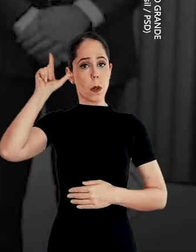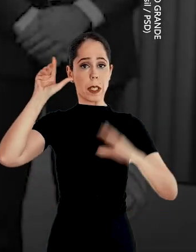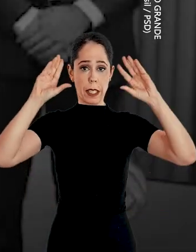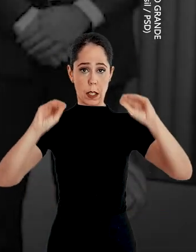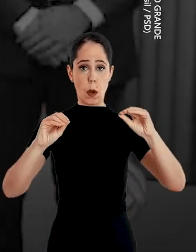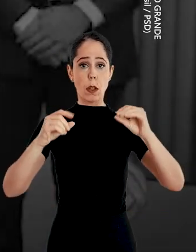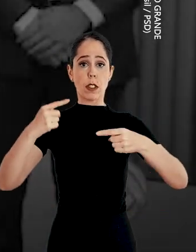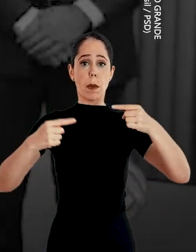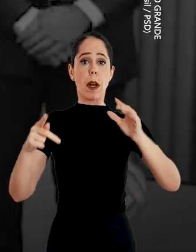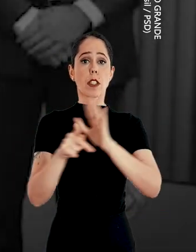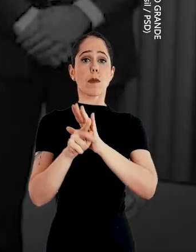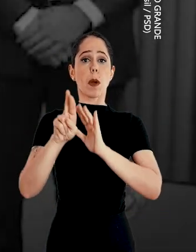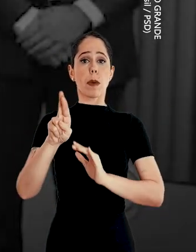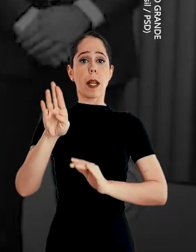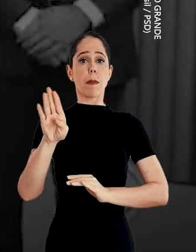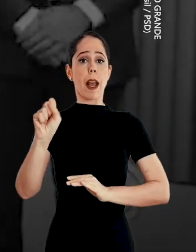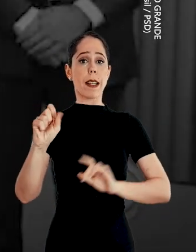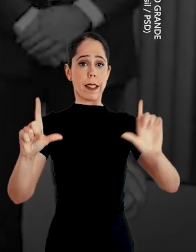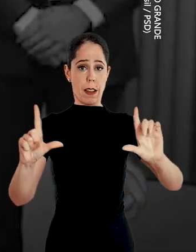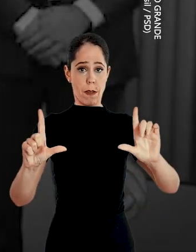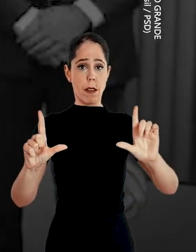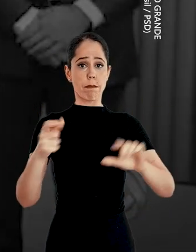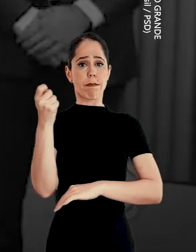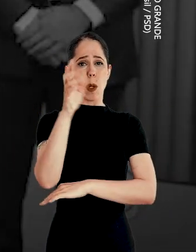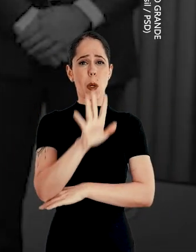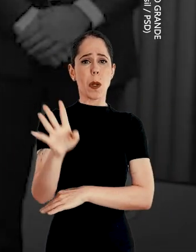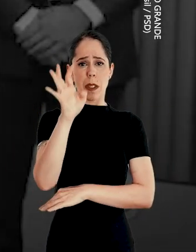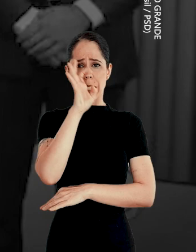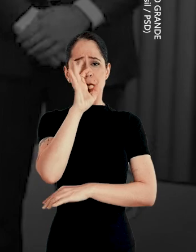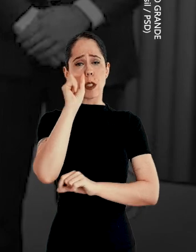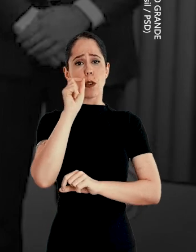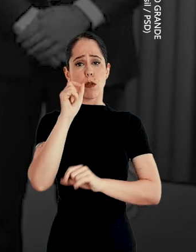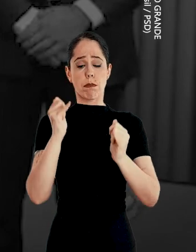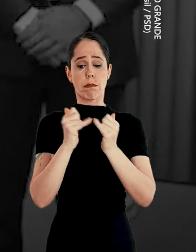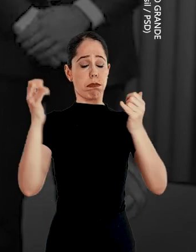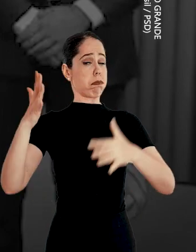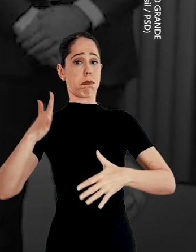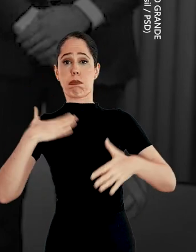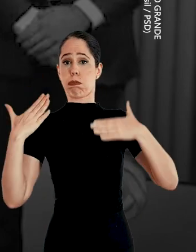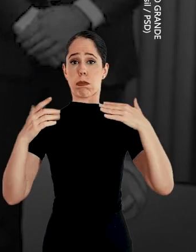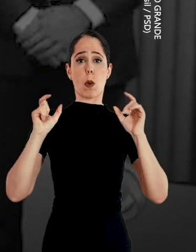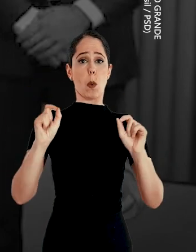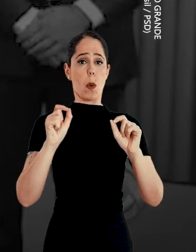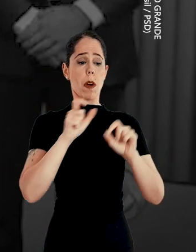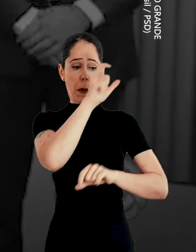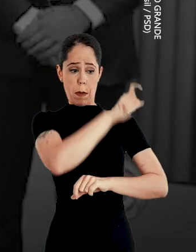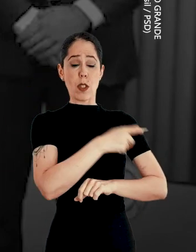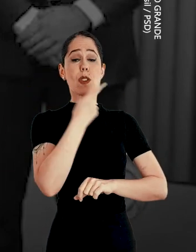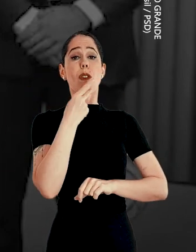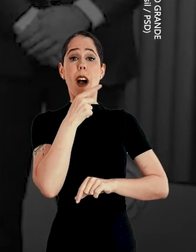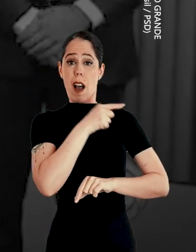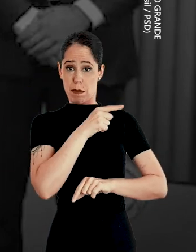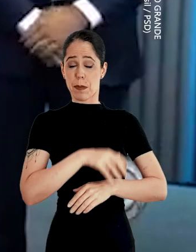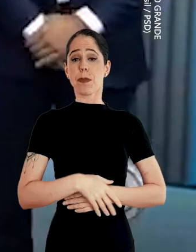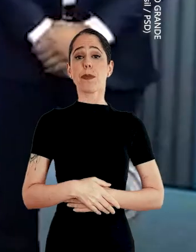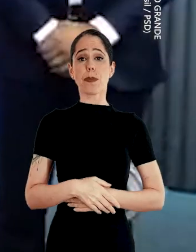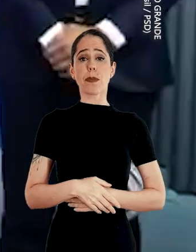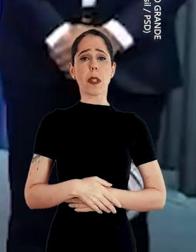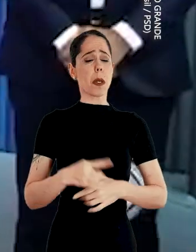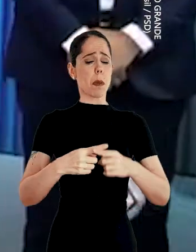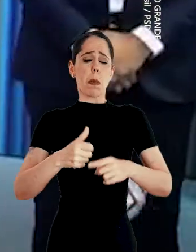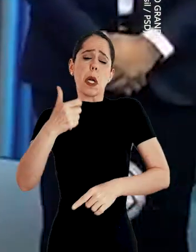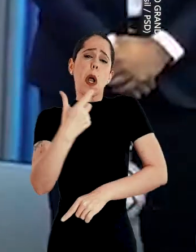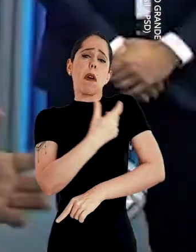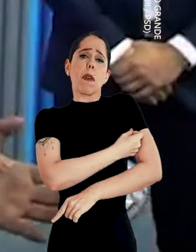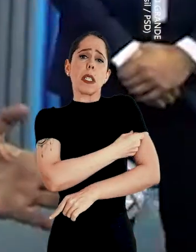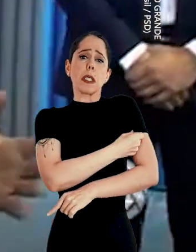Ontem à noite no debate da RBS TV O Rio Grande assistiu estarrecido a seguinte afirmação Porque